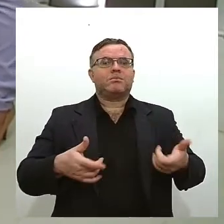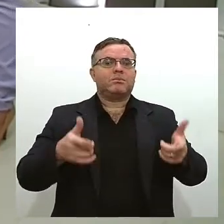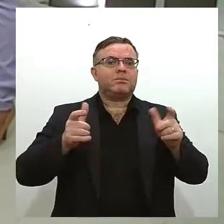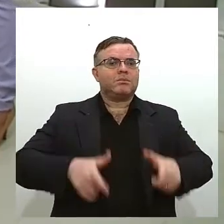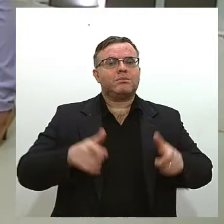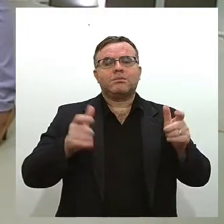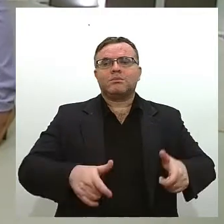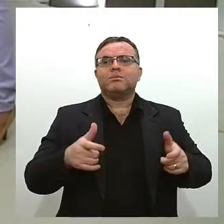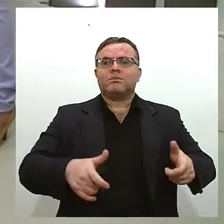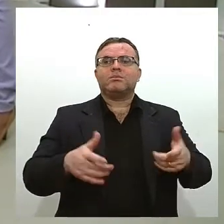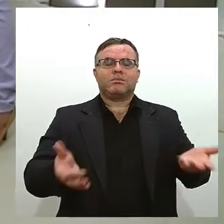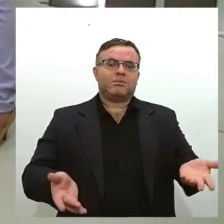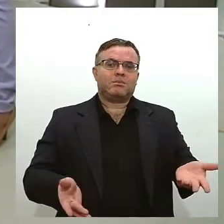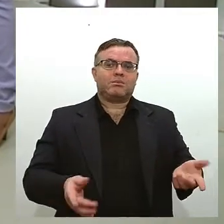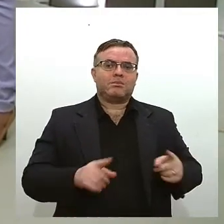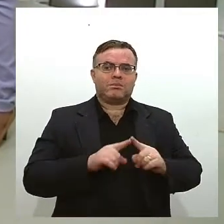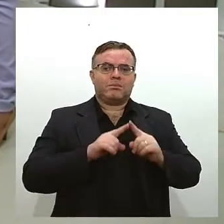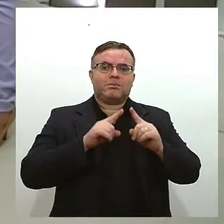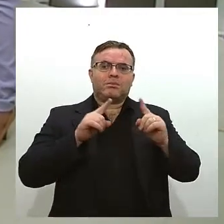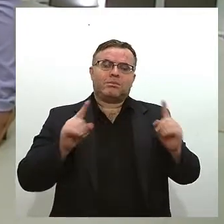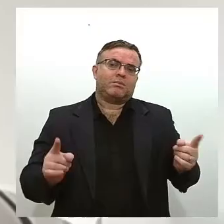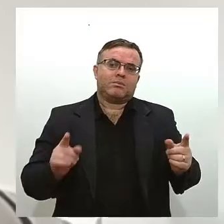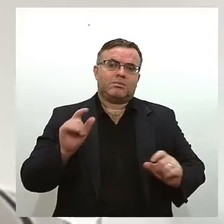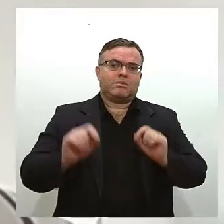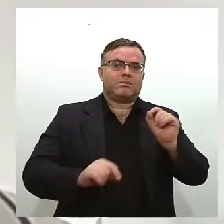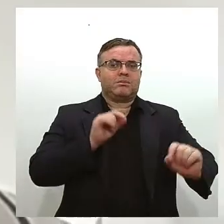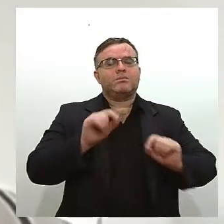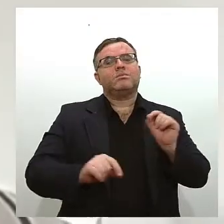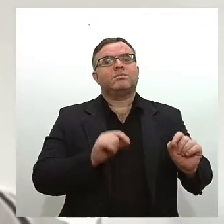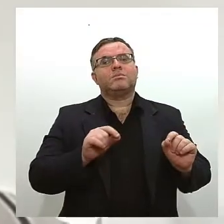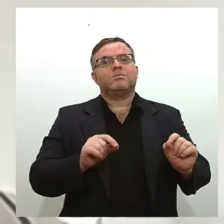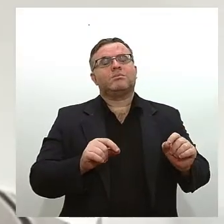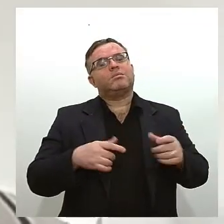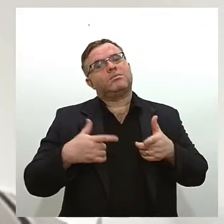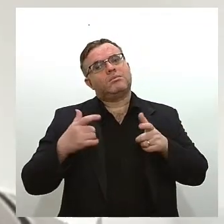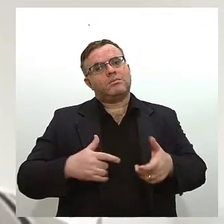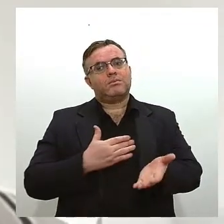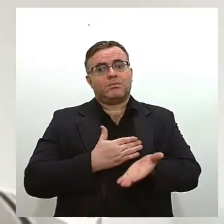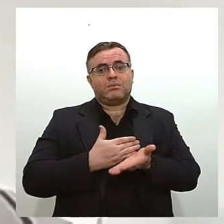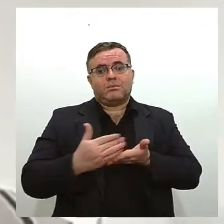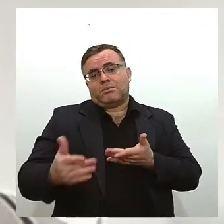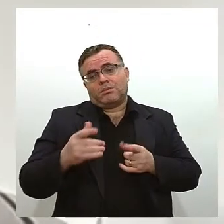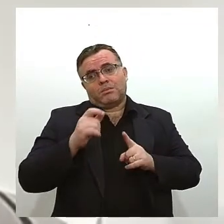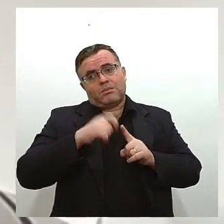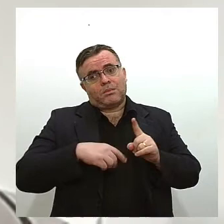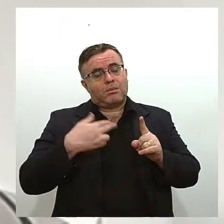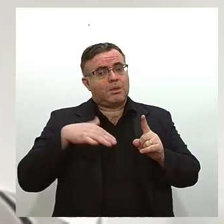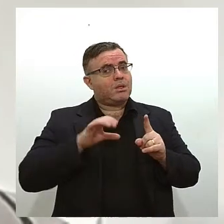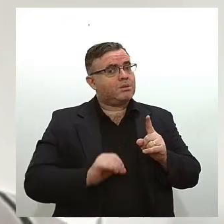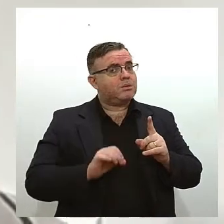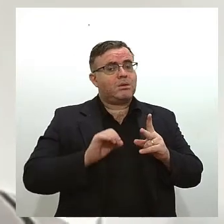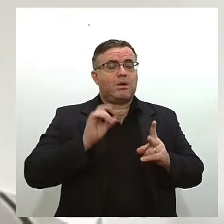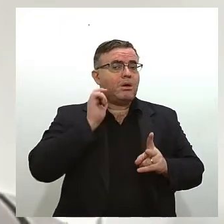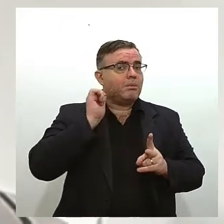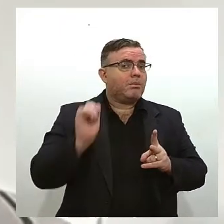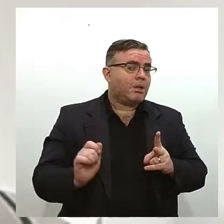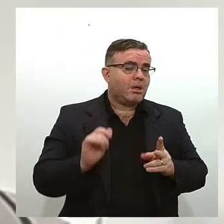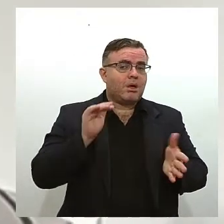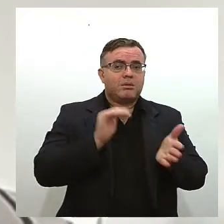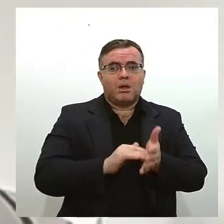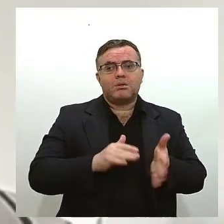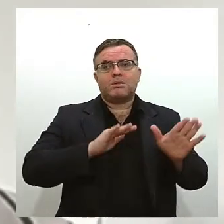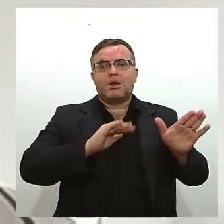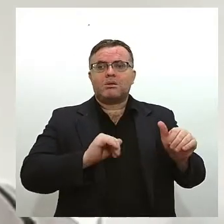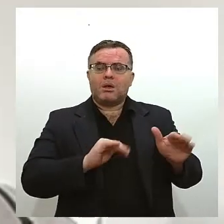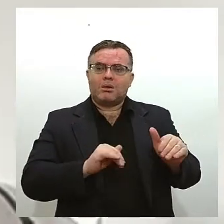pandemia mas foi algo principalmente ali logo no início março abril até setembro já no finalzinho